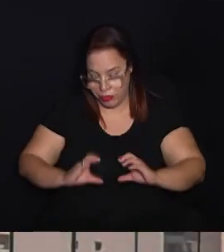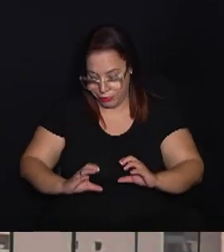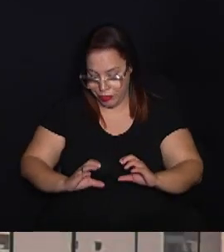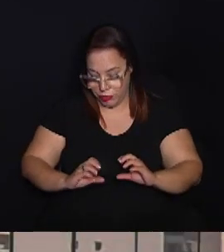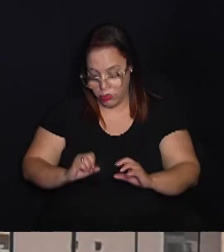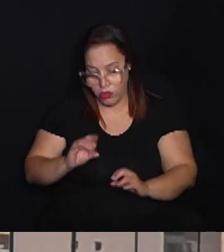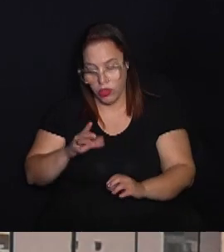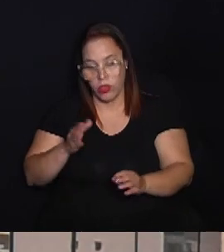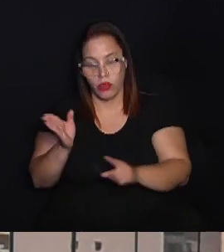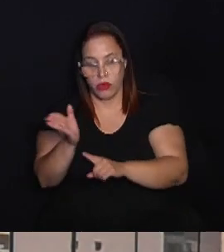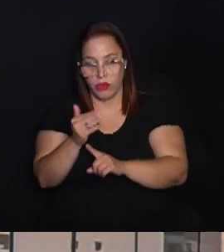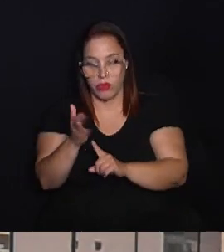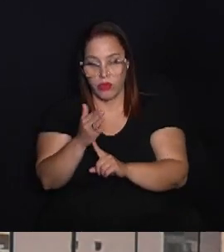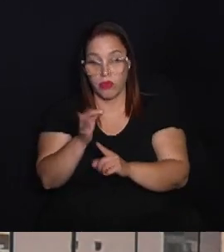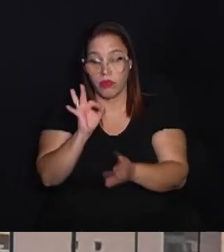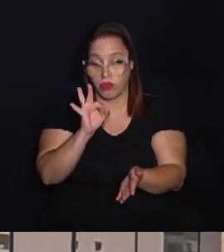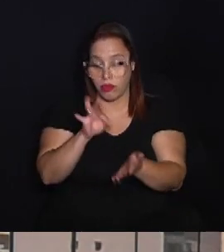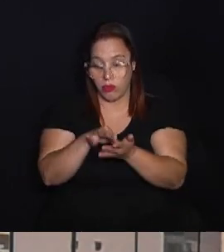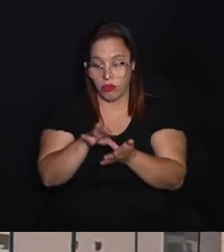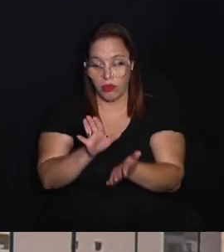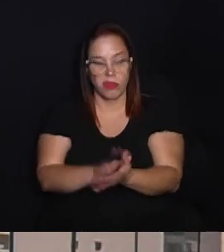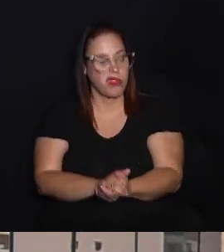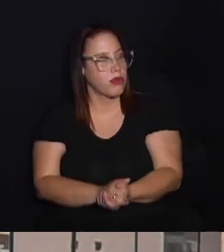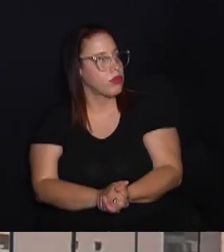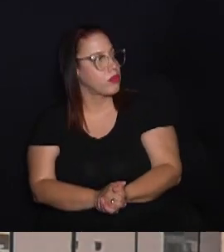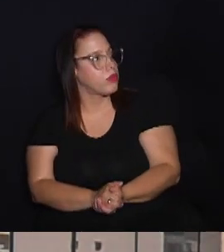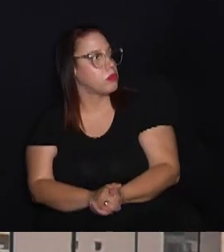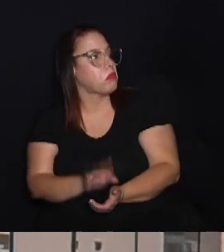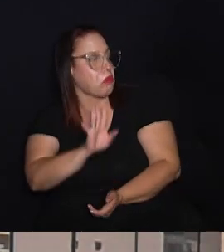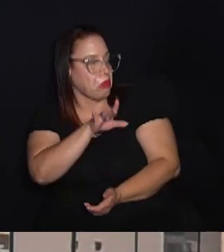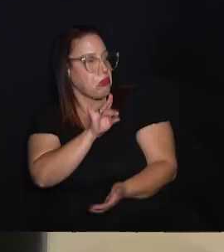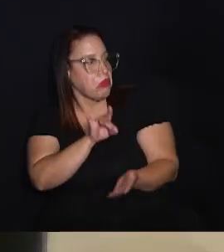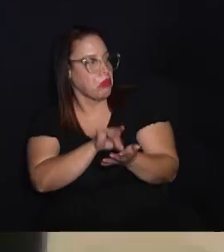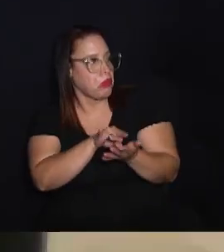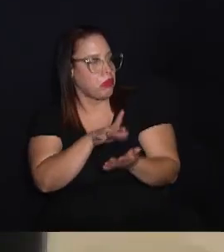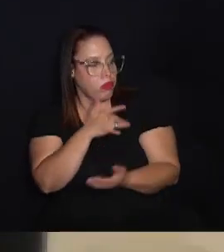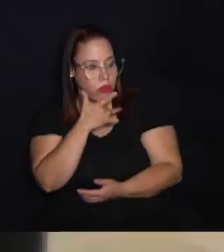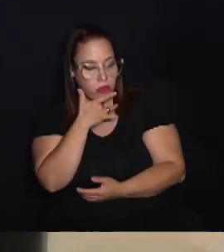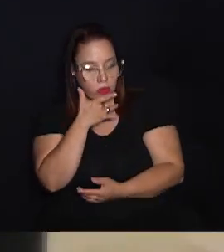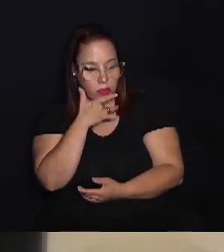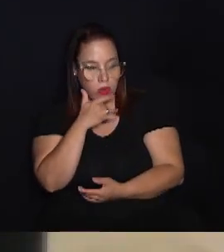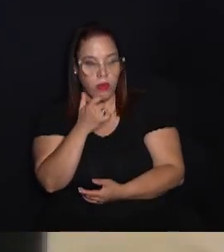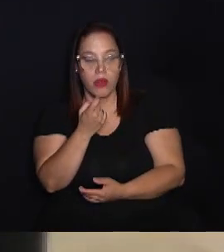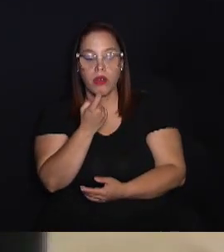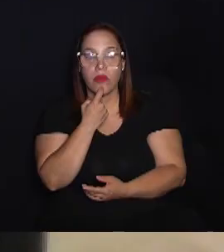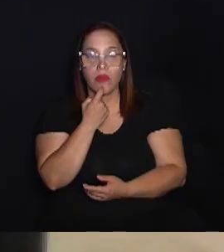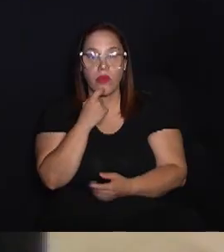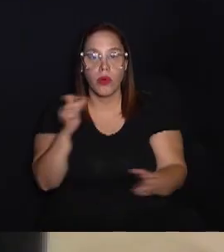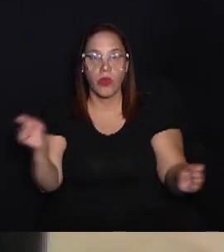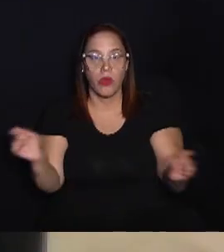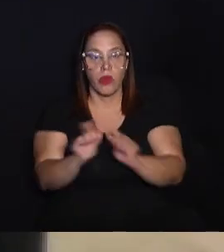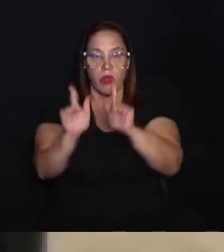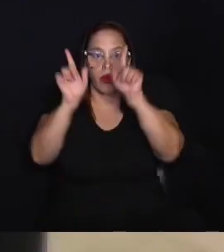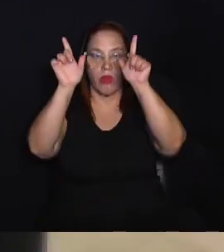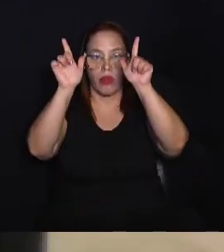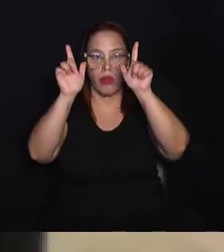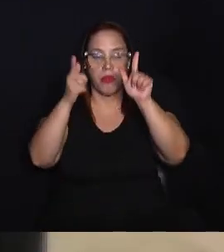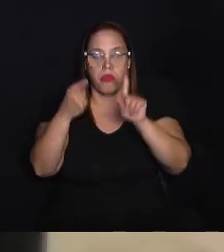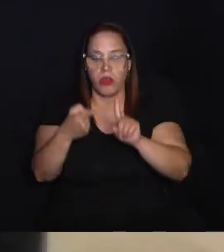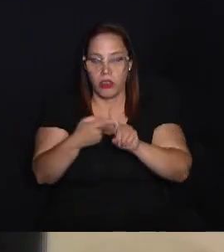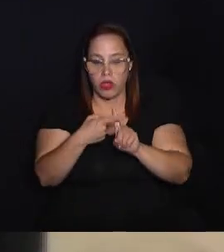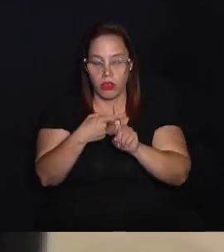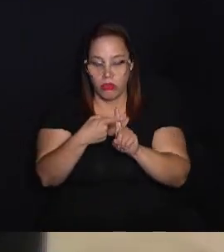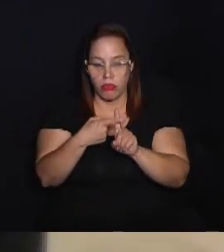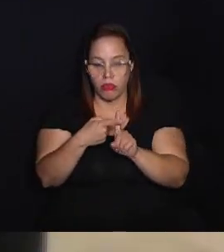no comportamento do que na tecnologia de fato, né? É, exatamente. A Campinas, ela se destaca